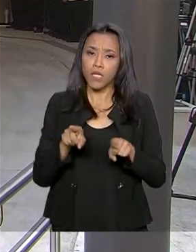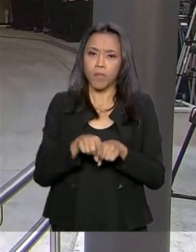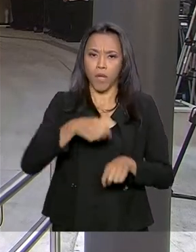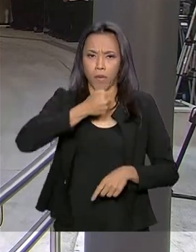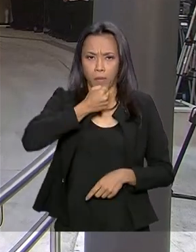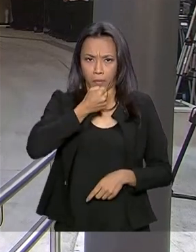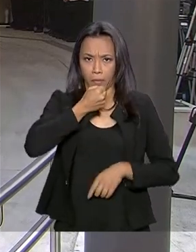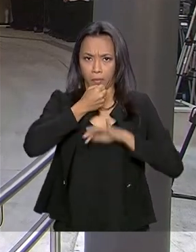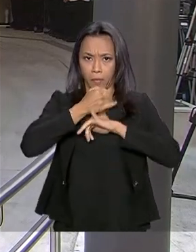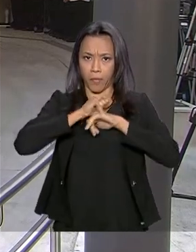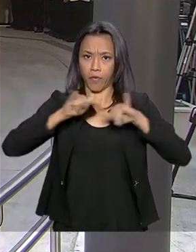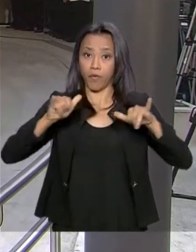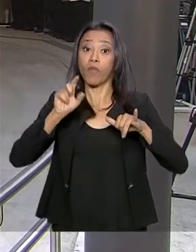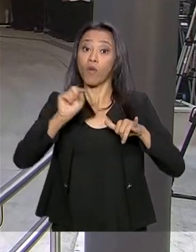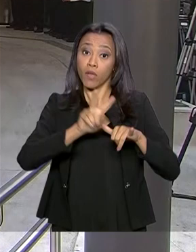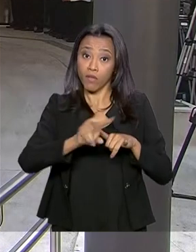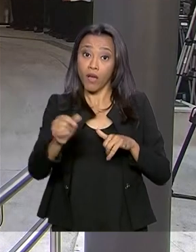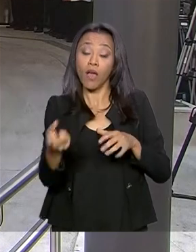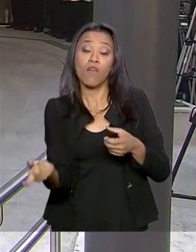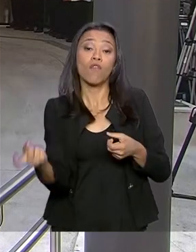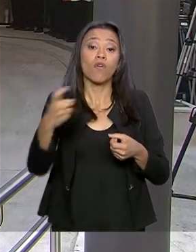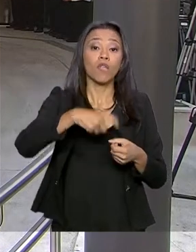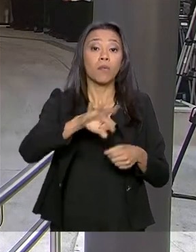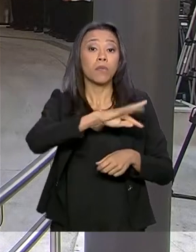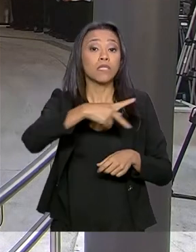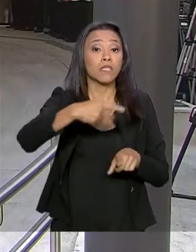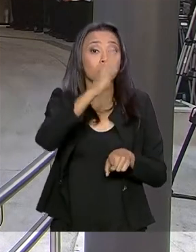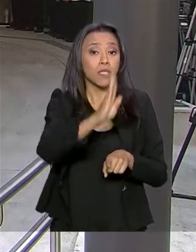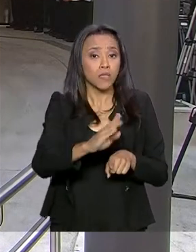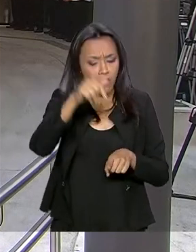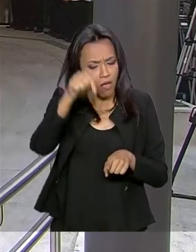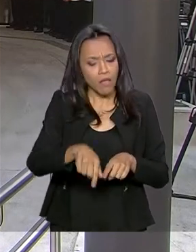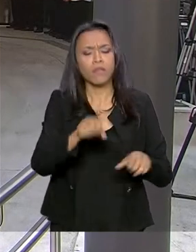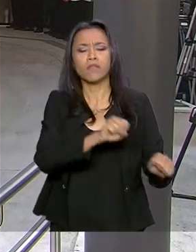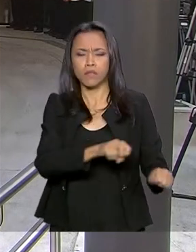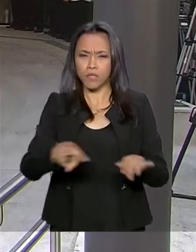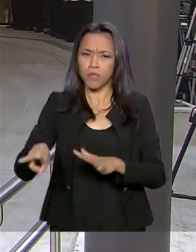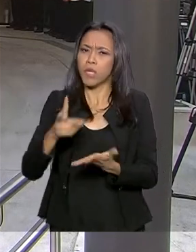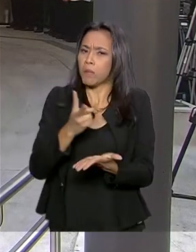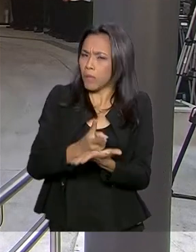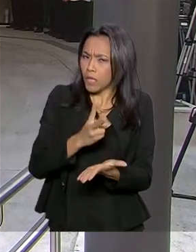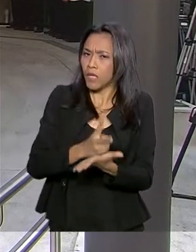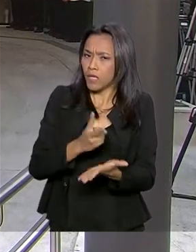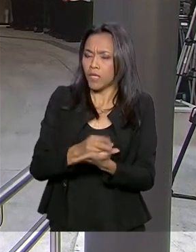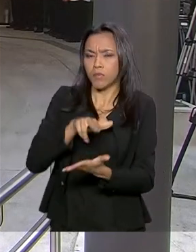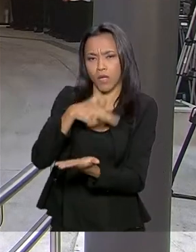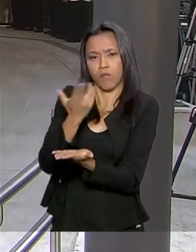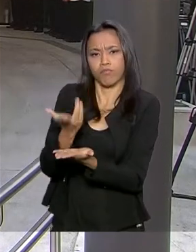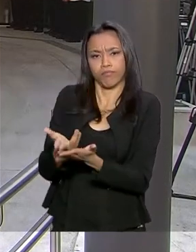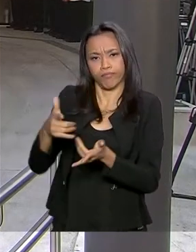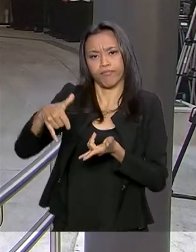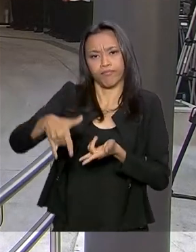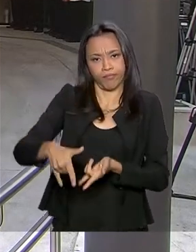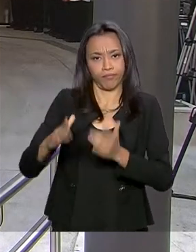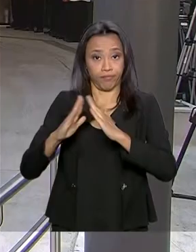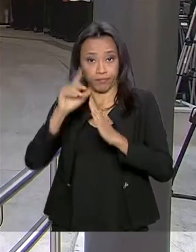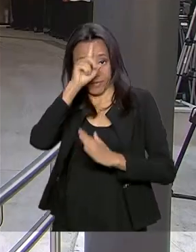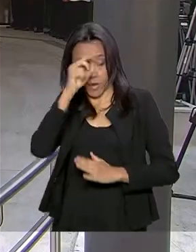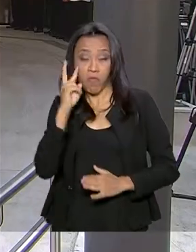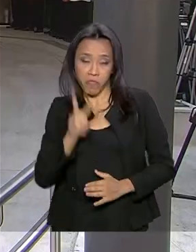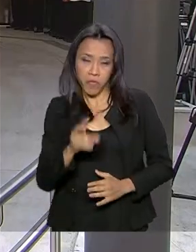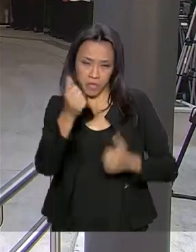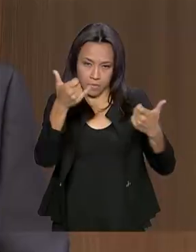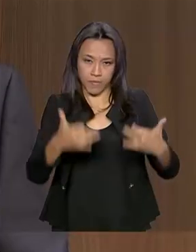Jair Bolsonaro deve retomar a presidência da República ainda essa semana, mesmo estando internado. Vamos ver o que disse o porta-voz.